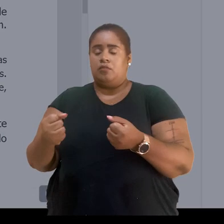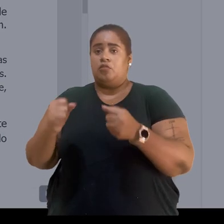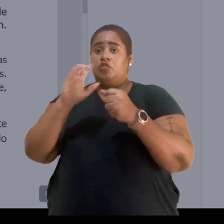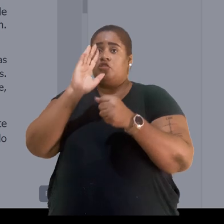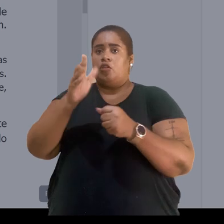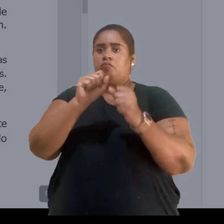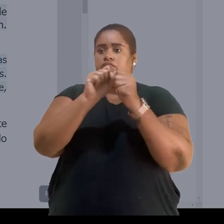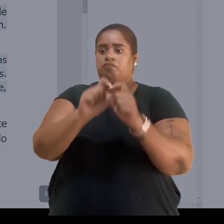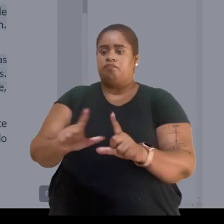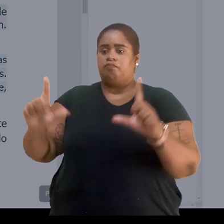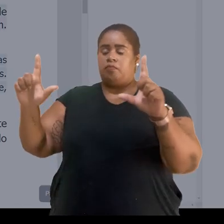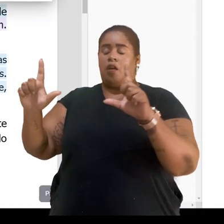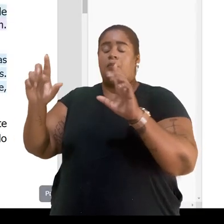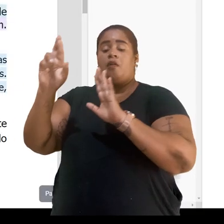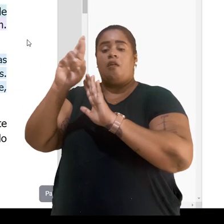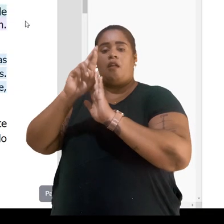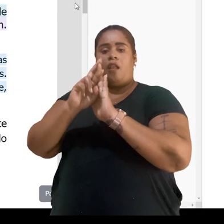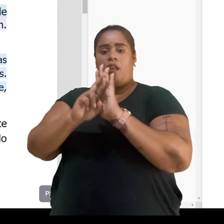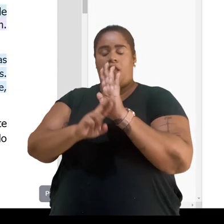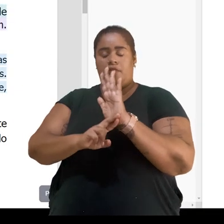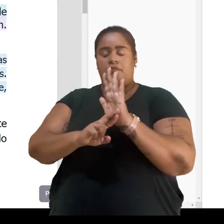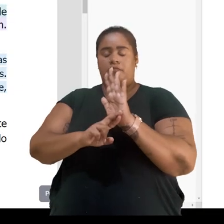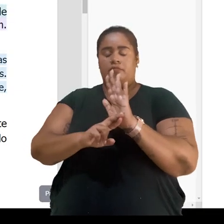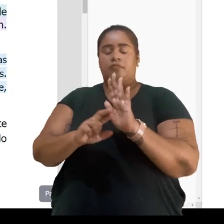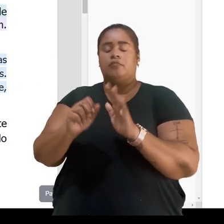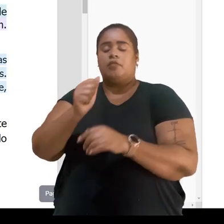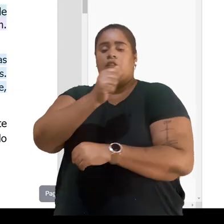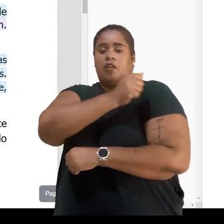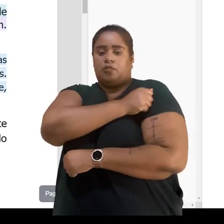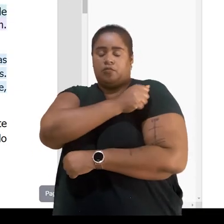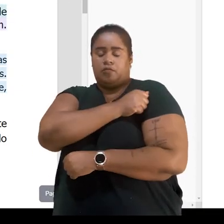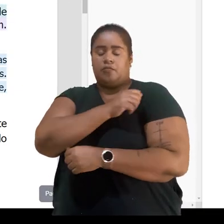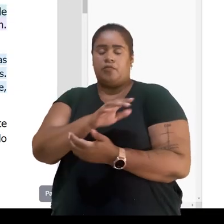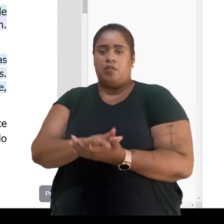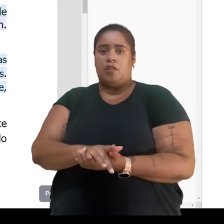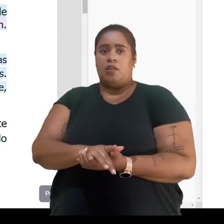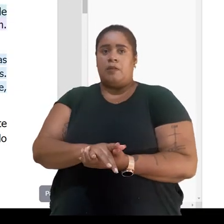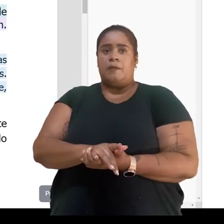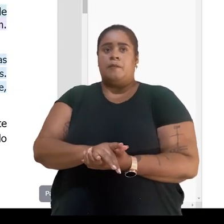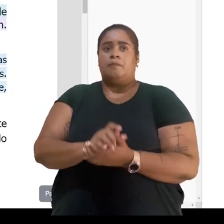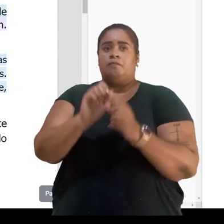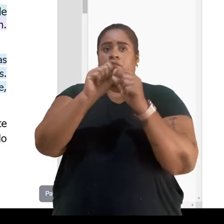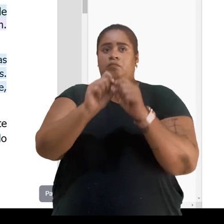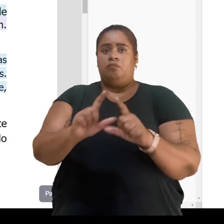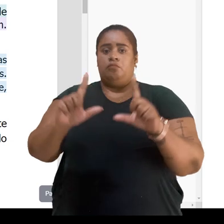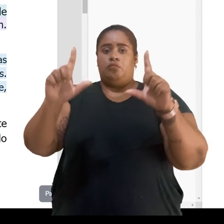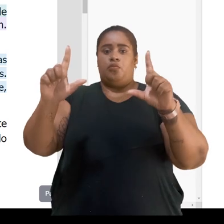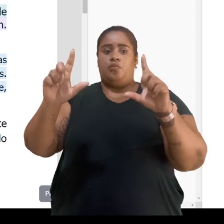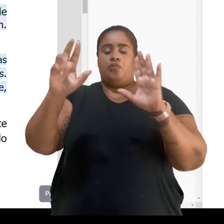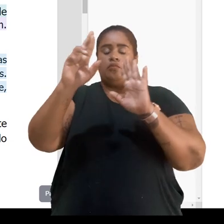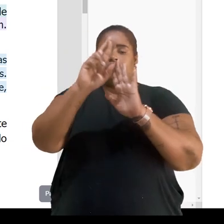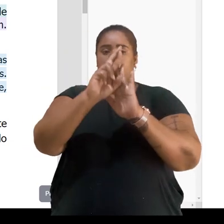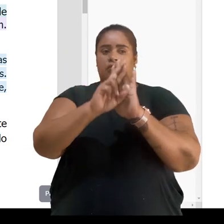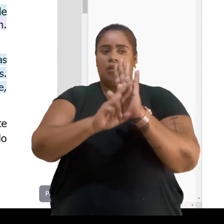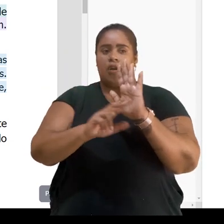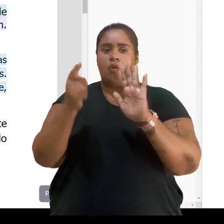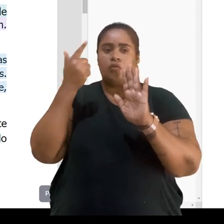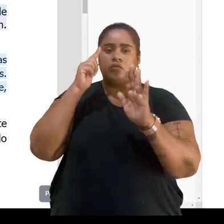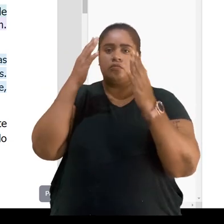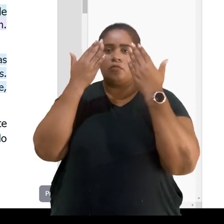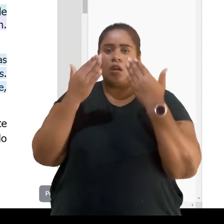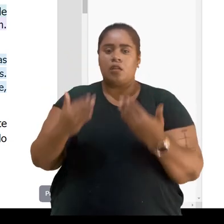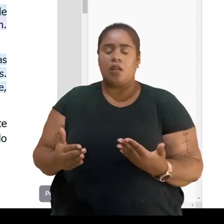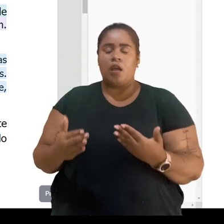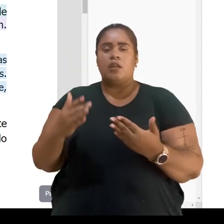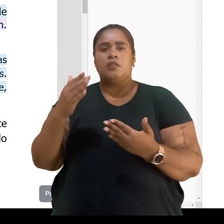E automaticamente abre o relatório então da aluna. E aí ao abrir esse relatório do